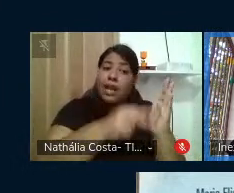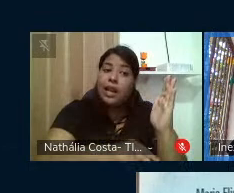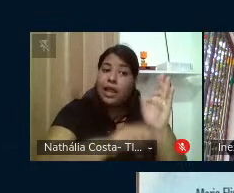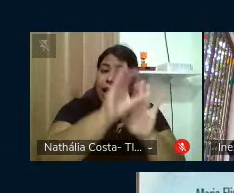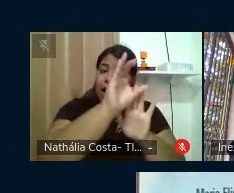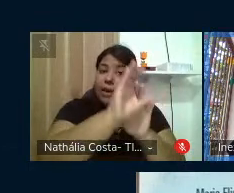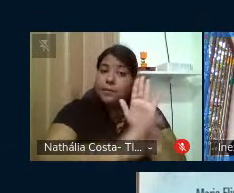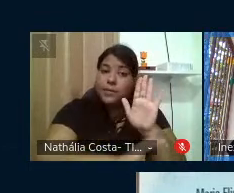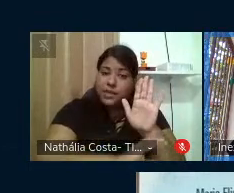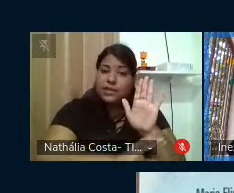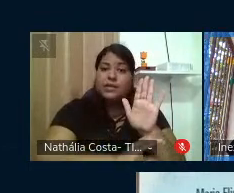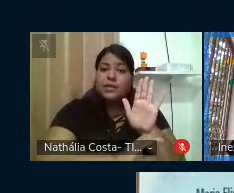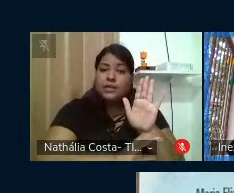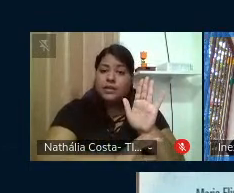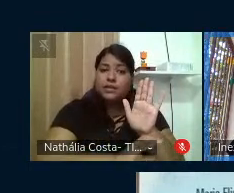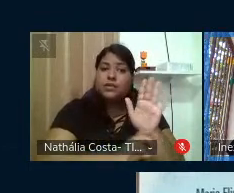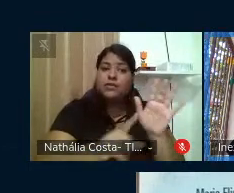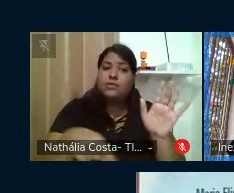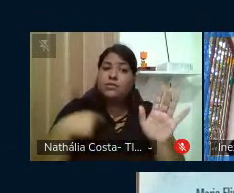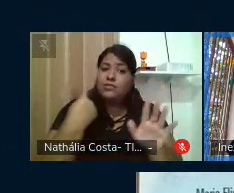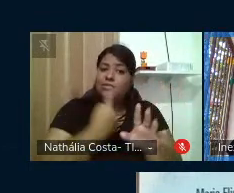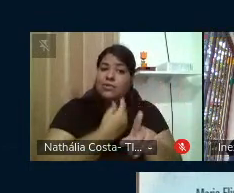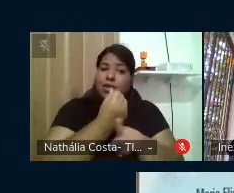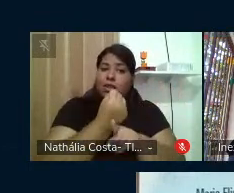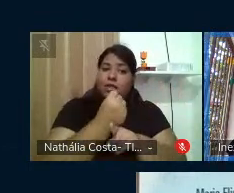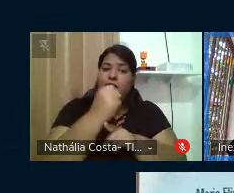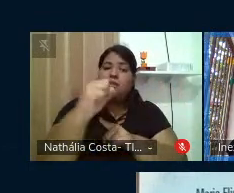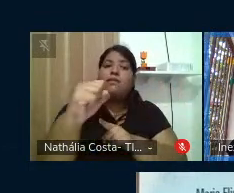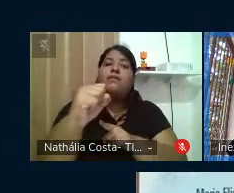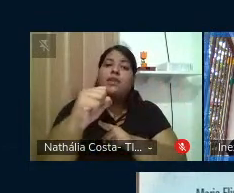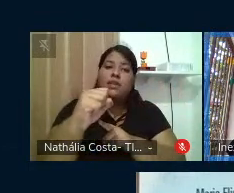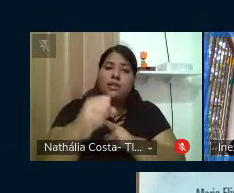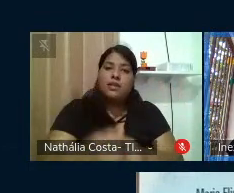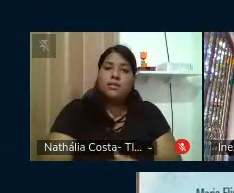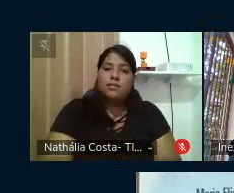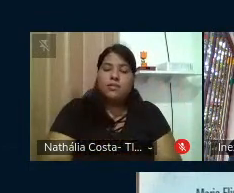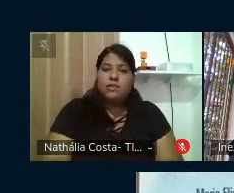onde defendemos e